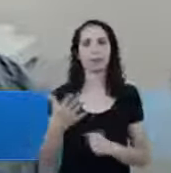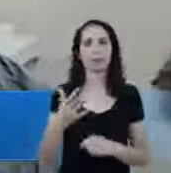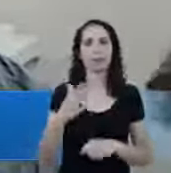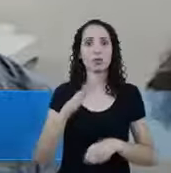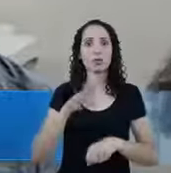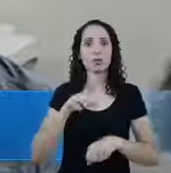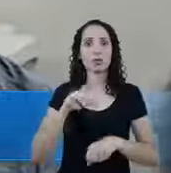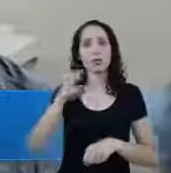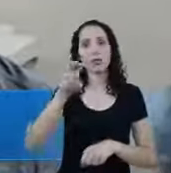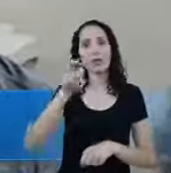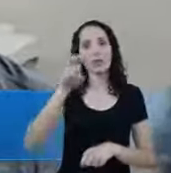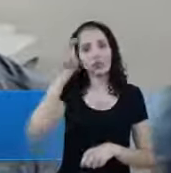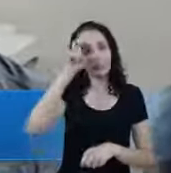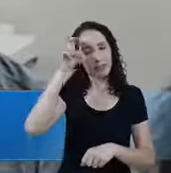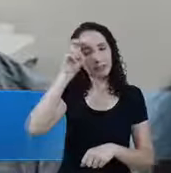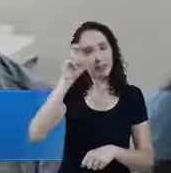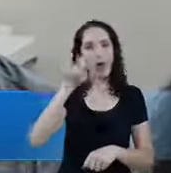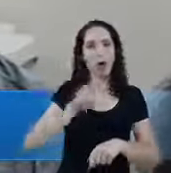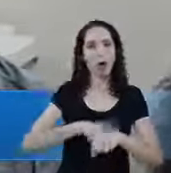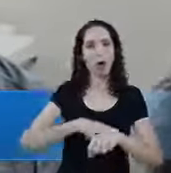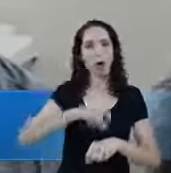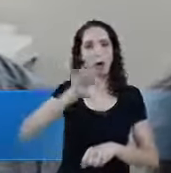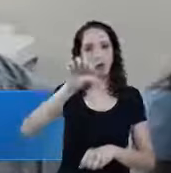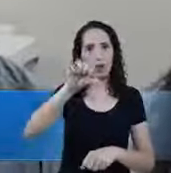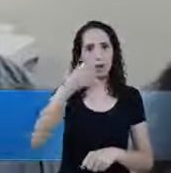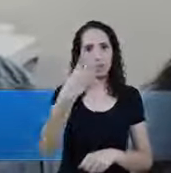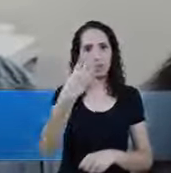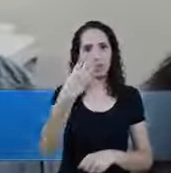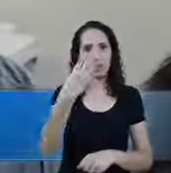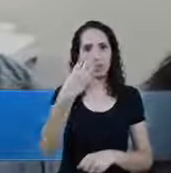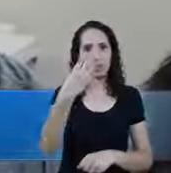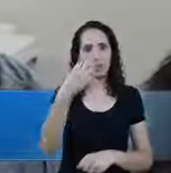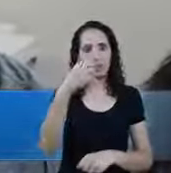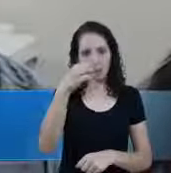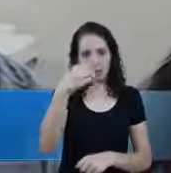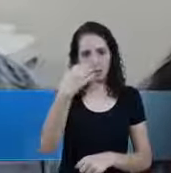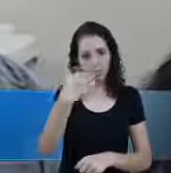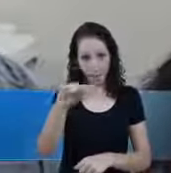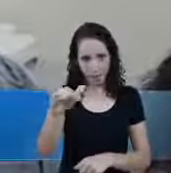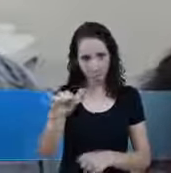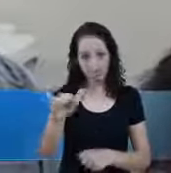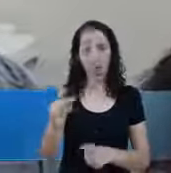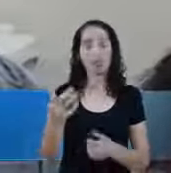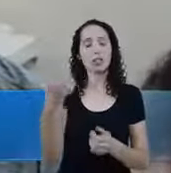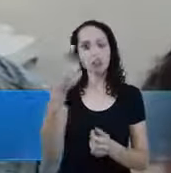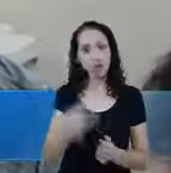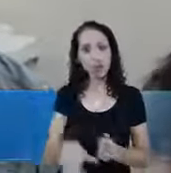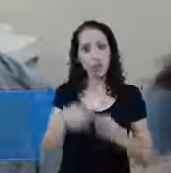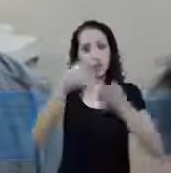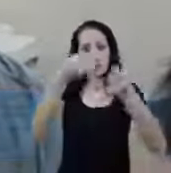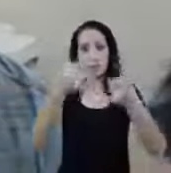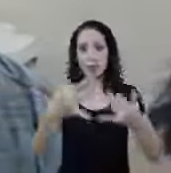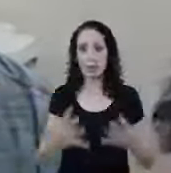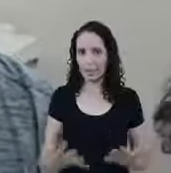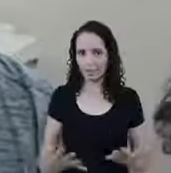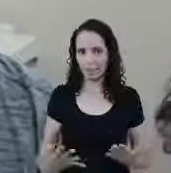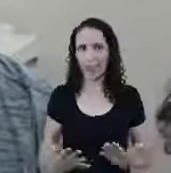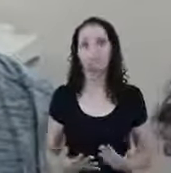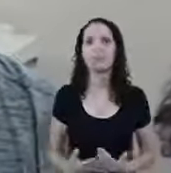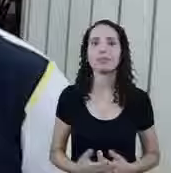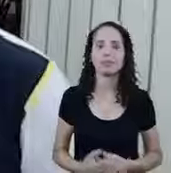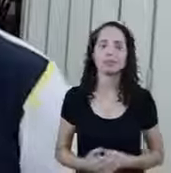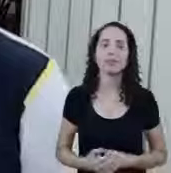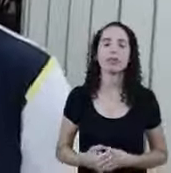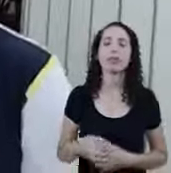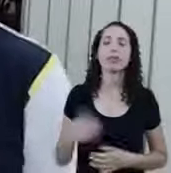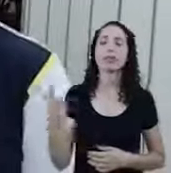Novamente a gente está ao vivo Para poder conversar um pouquinho mais sobre isso Eu não sei como é que está a agenda de vocês Mas se estiverem liberados A gente gostaria